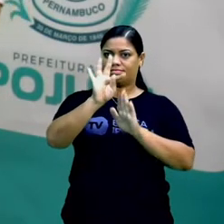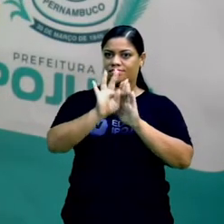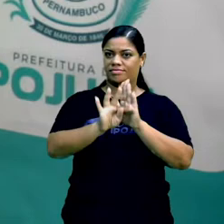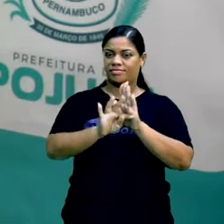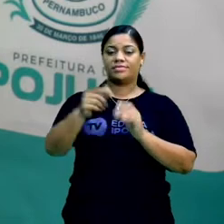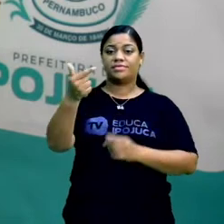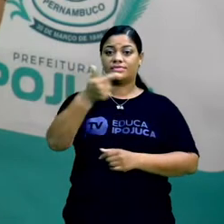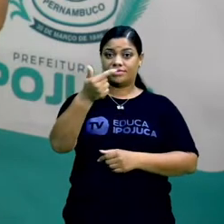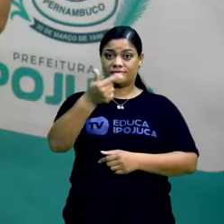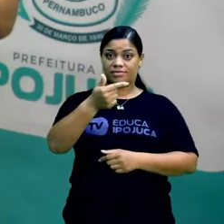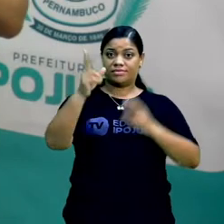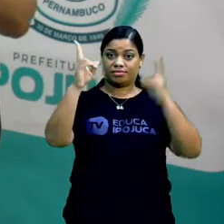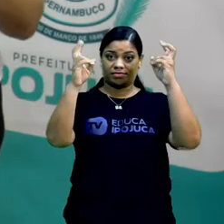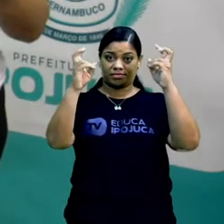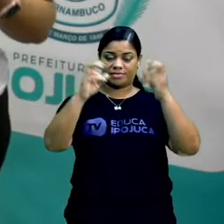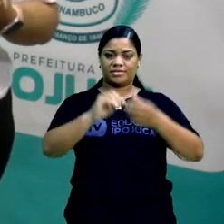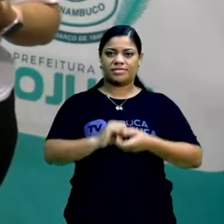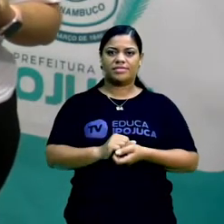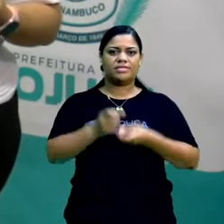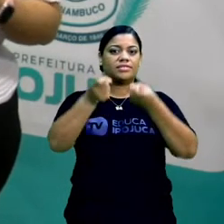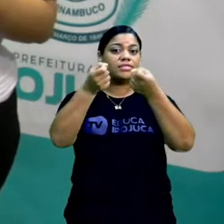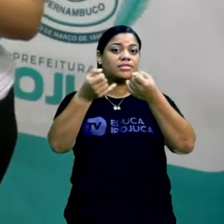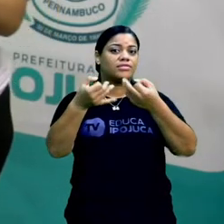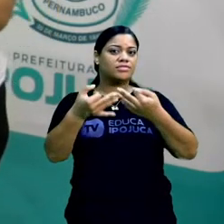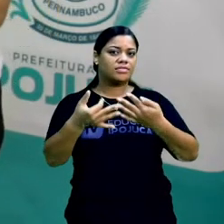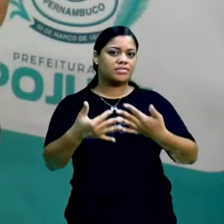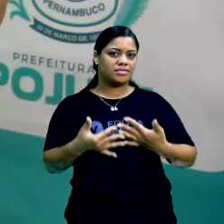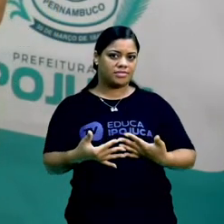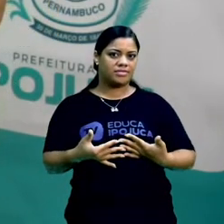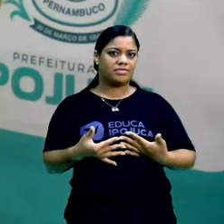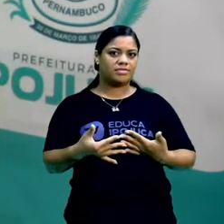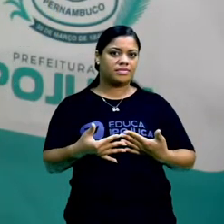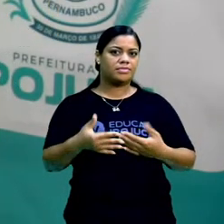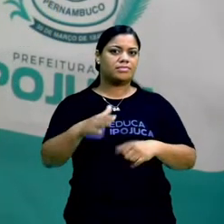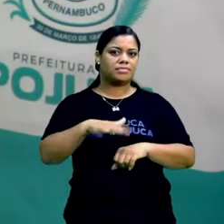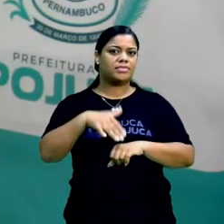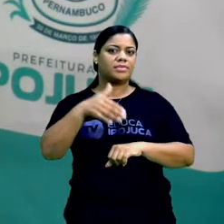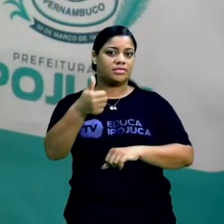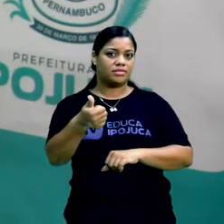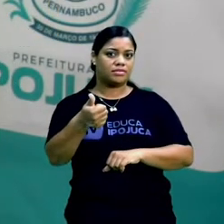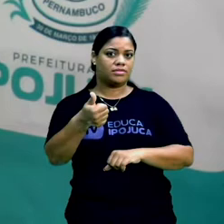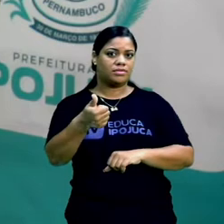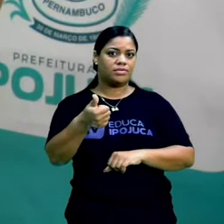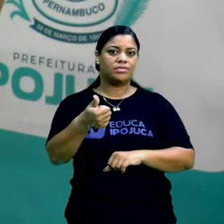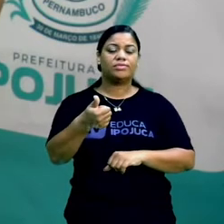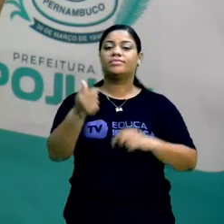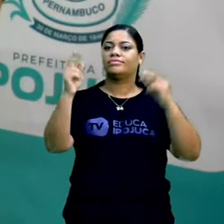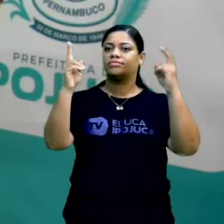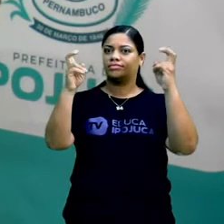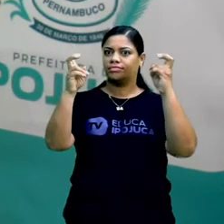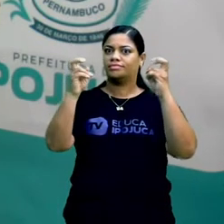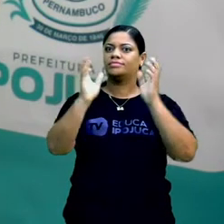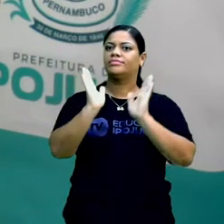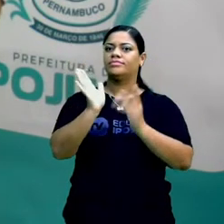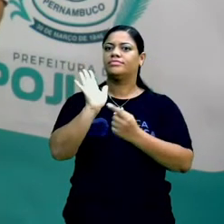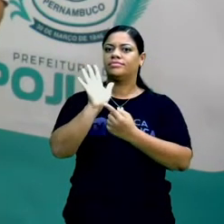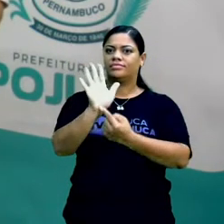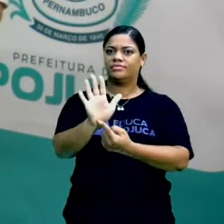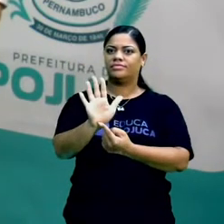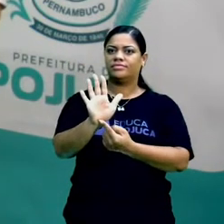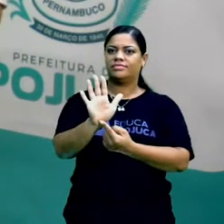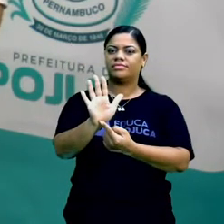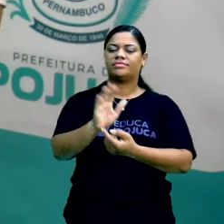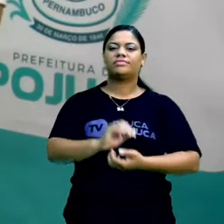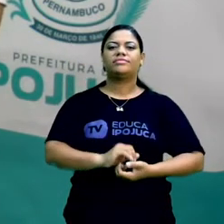a linha fina, eu tenho uma explicação um pouco maior ou melhor do título que já foi apresentado na